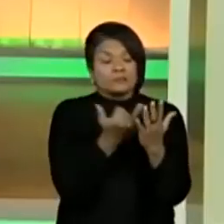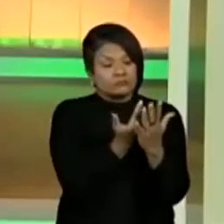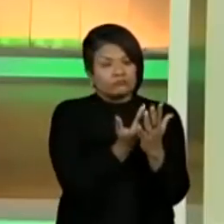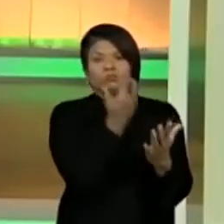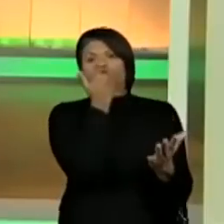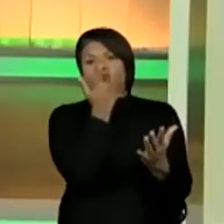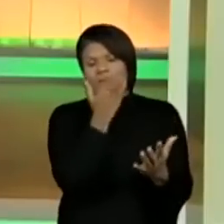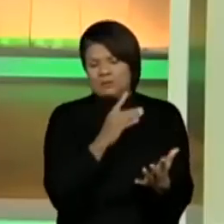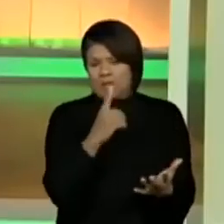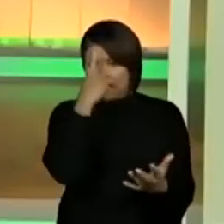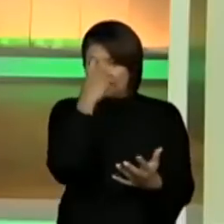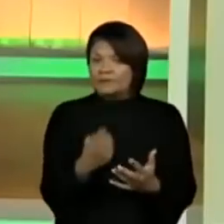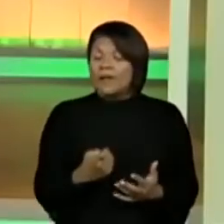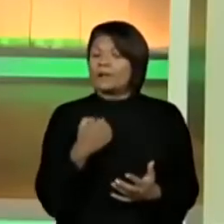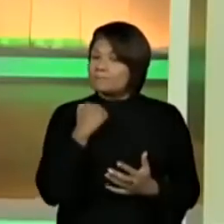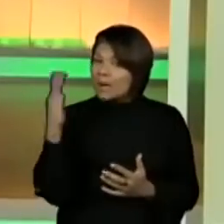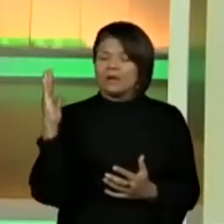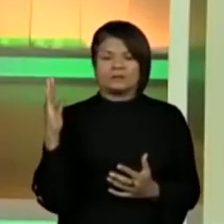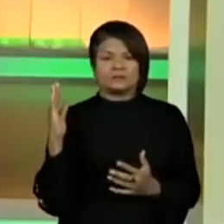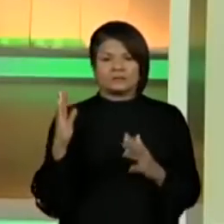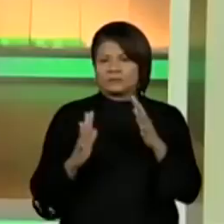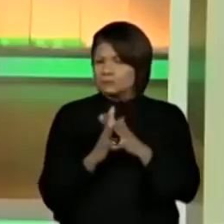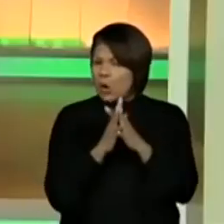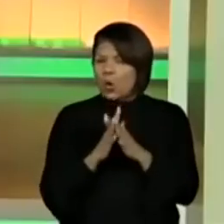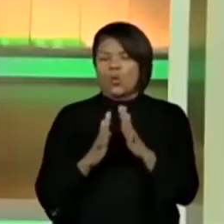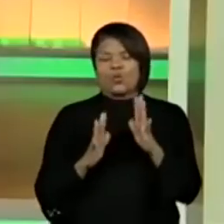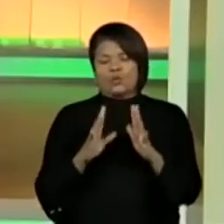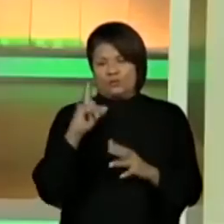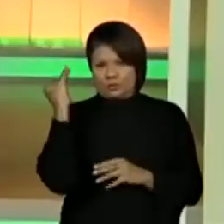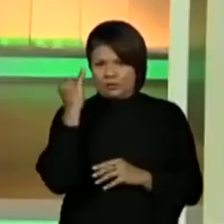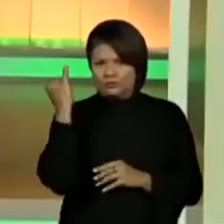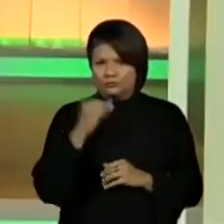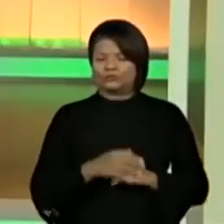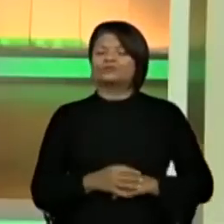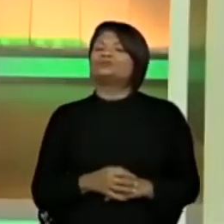ideia que ele traz para a gente? Esse é um exercício que a gente tem que fazer.